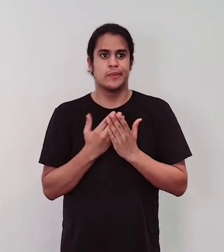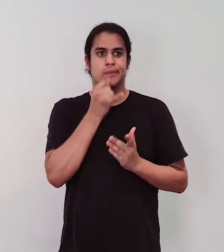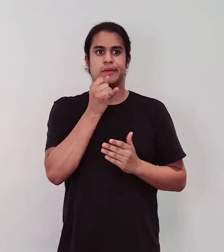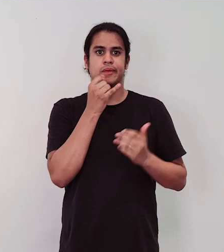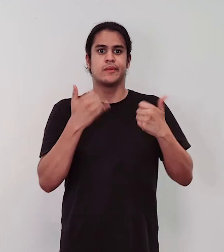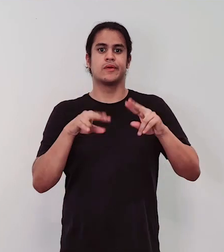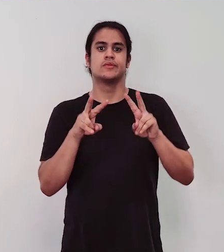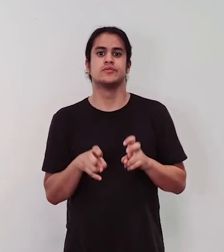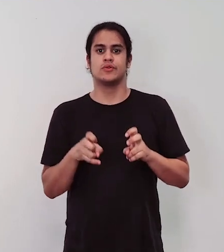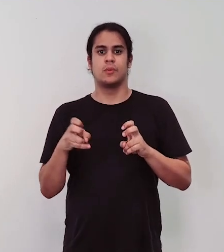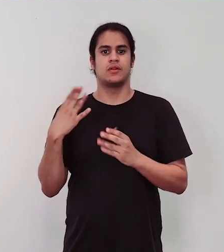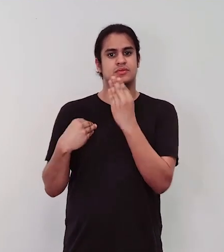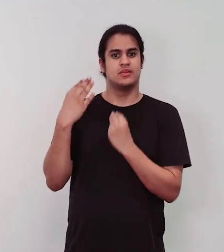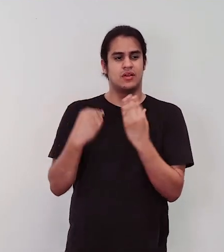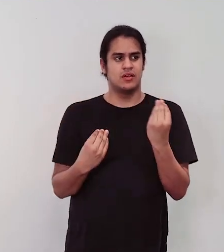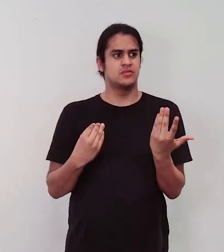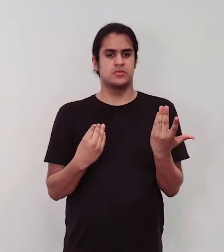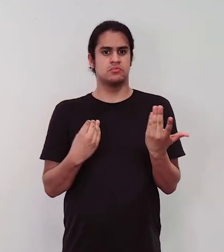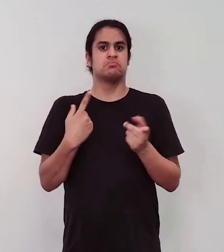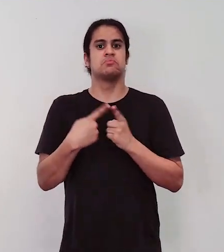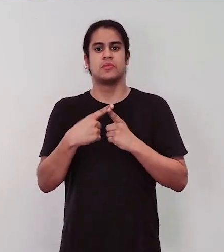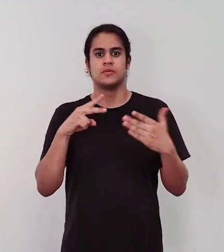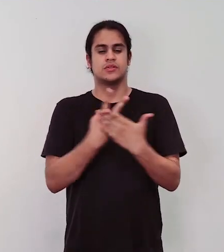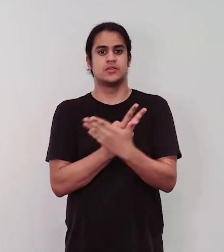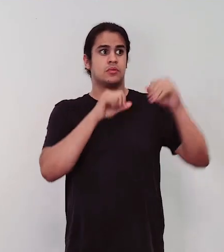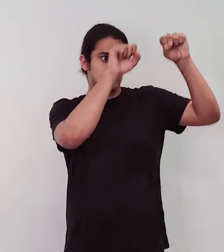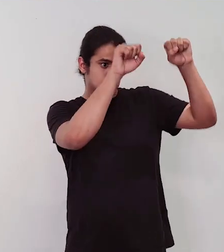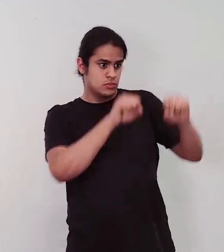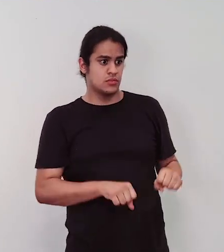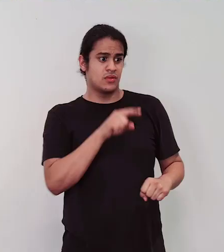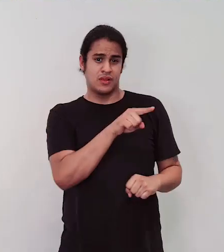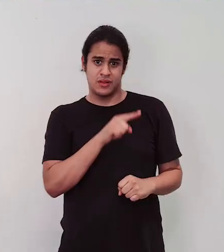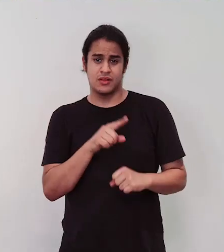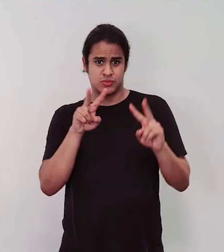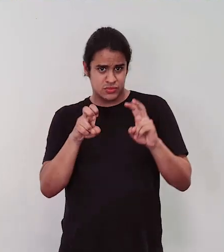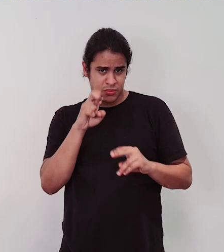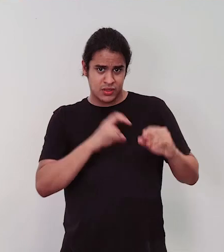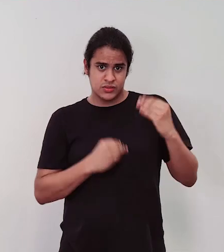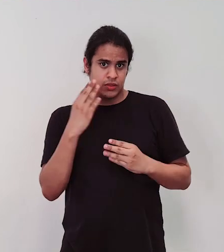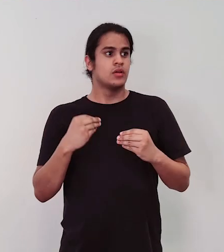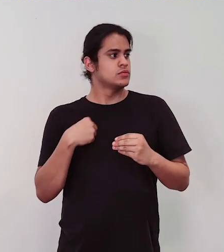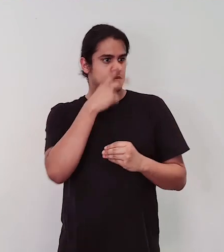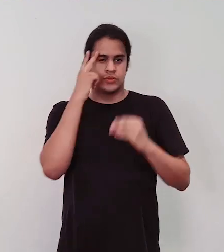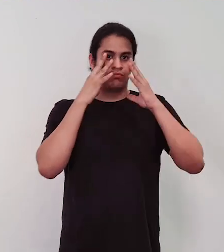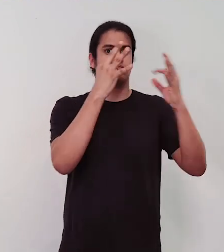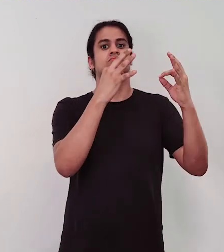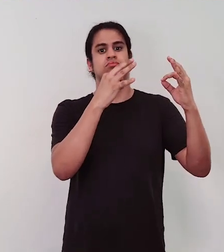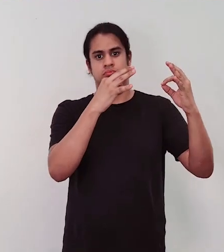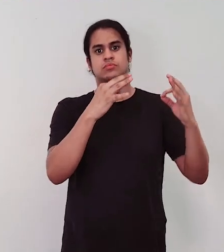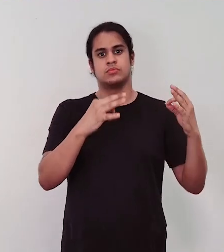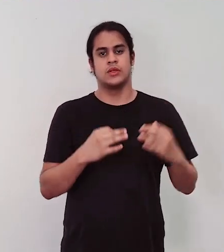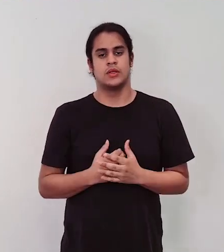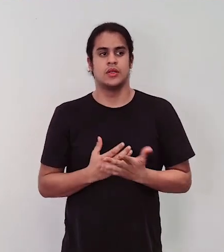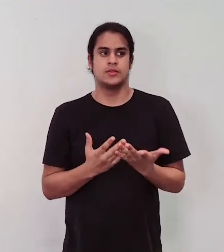reclamando de assédio na escola e não eram ouvidas, um cartaz sobre assédio gerou incômodo. Tiveram algumas situações, não vai dar tempo de me alongar